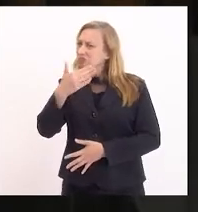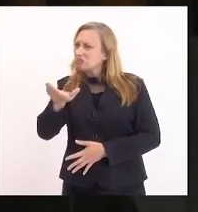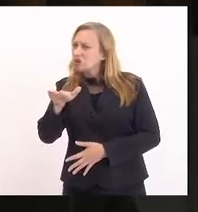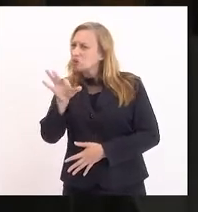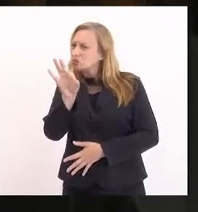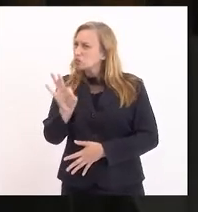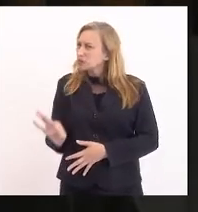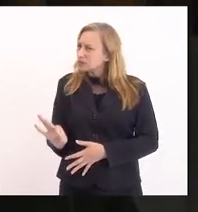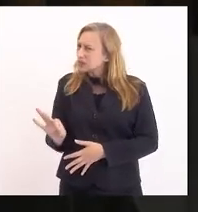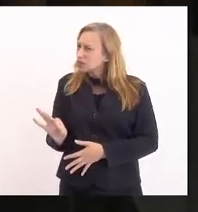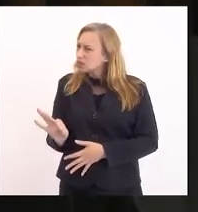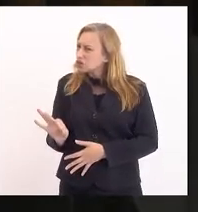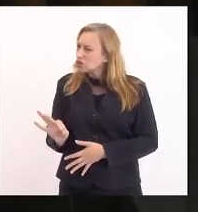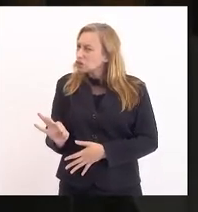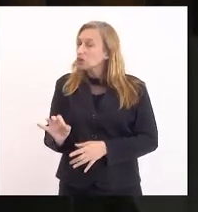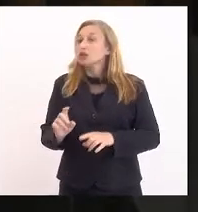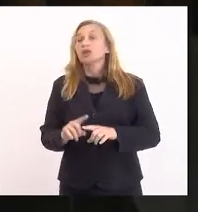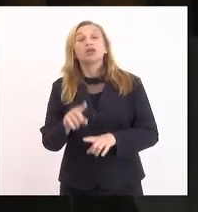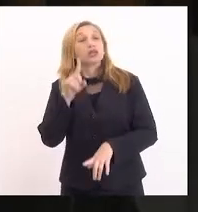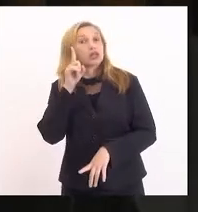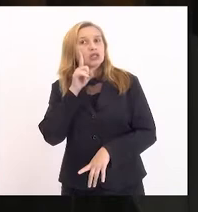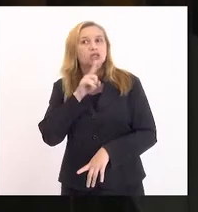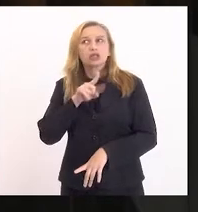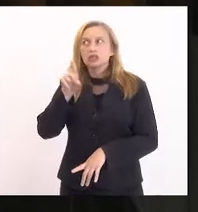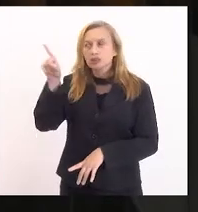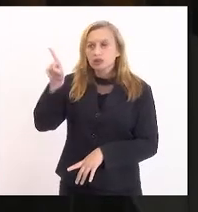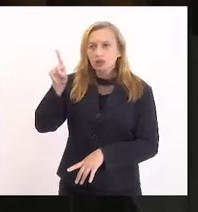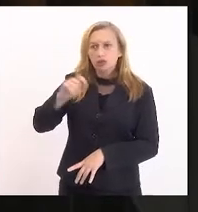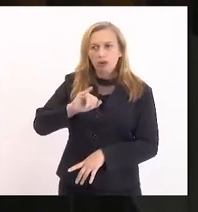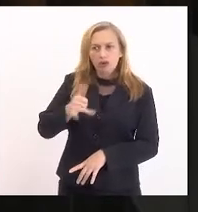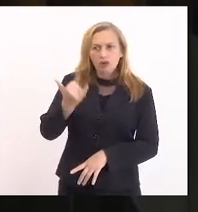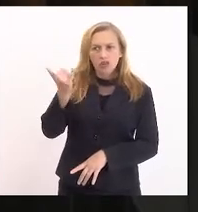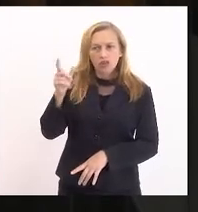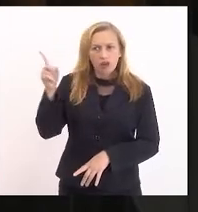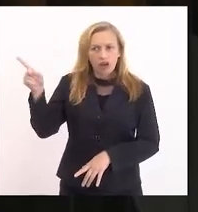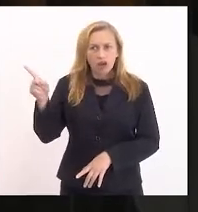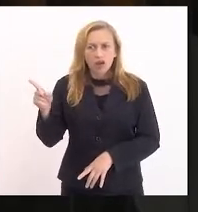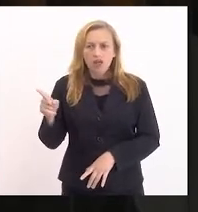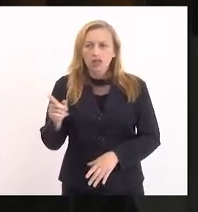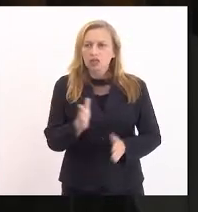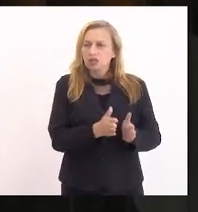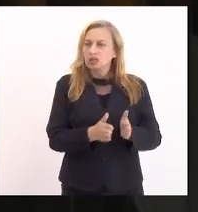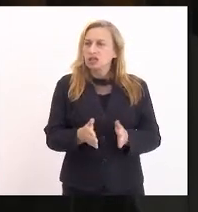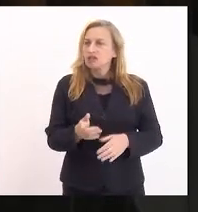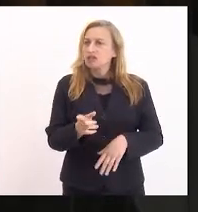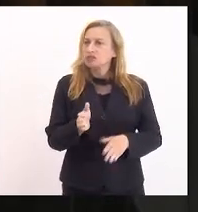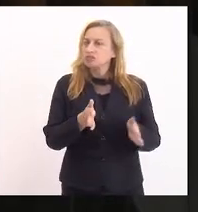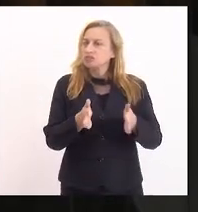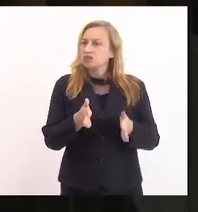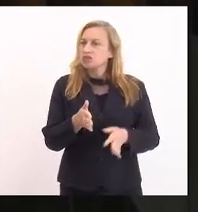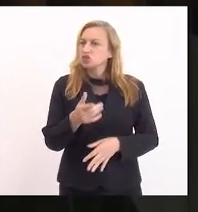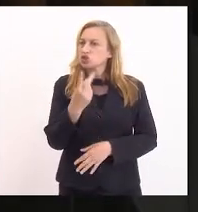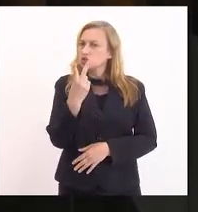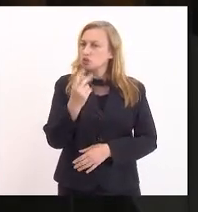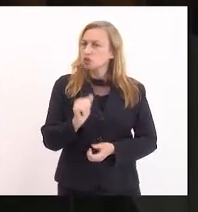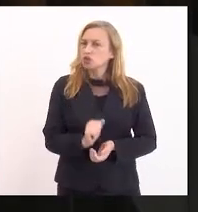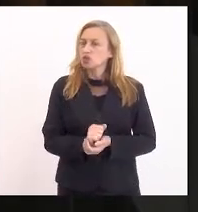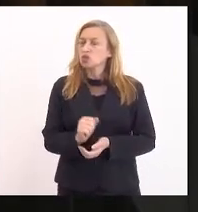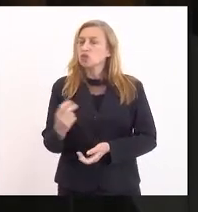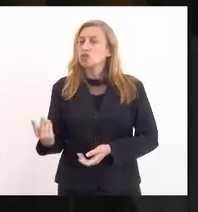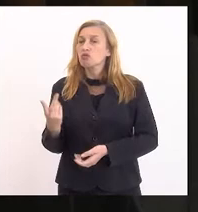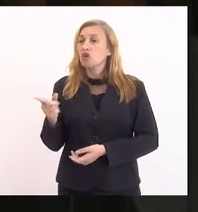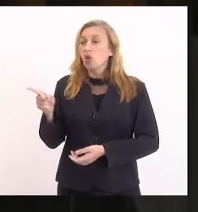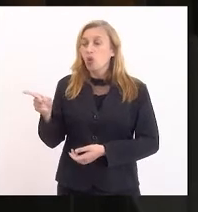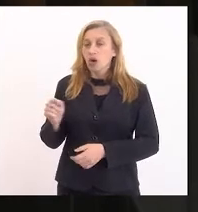e a inflação nos Estados Unidos estava na ordem de 2. Com este valor